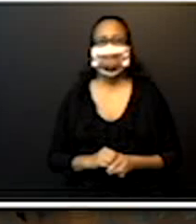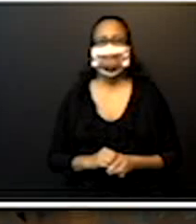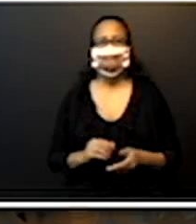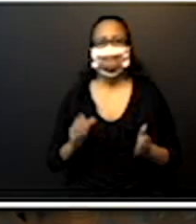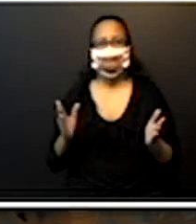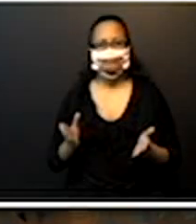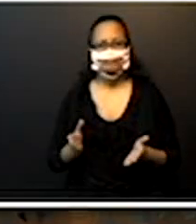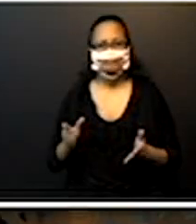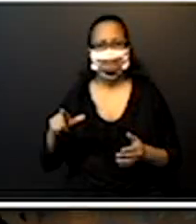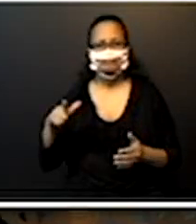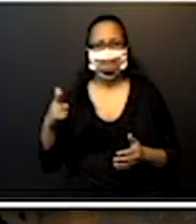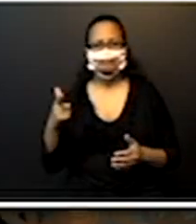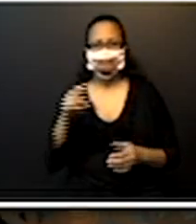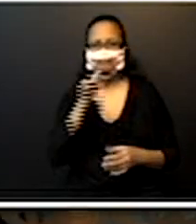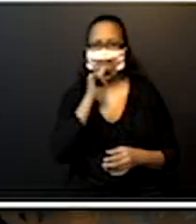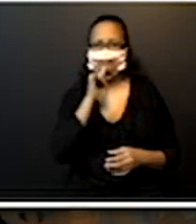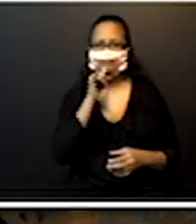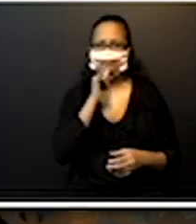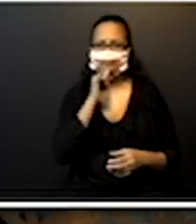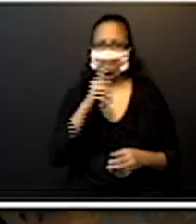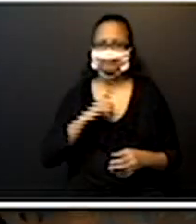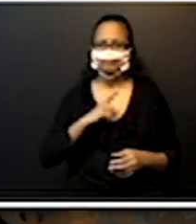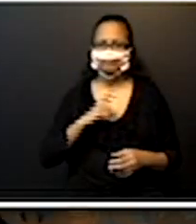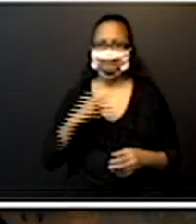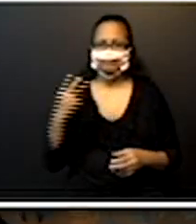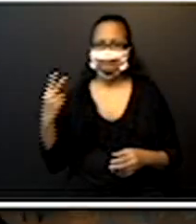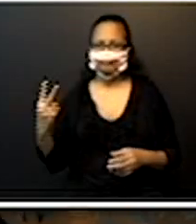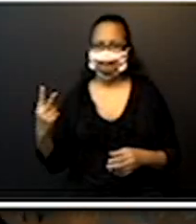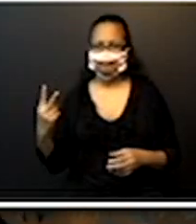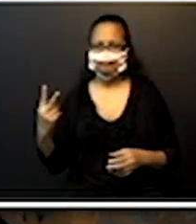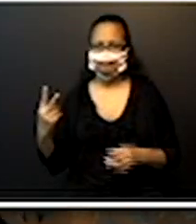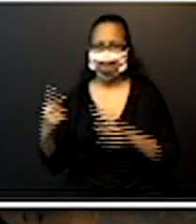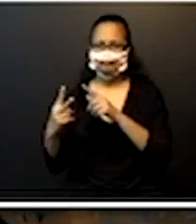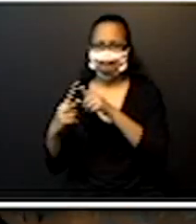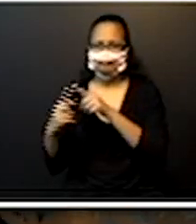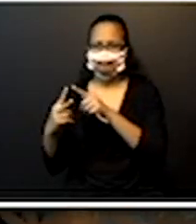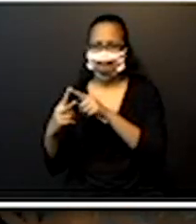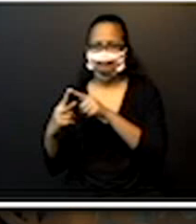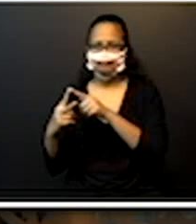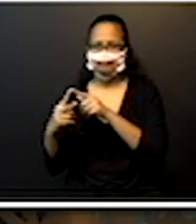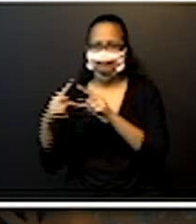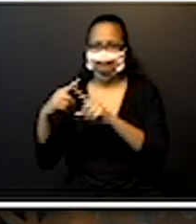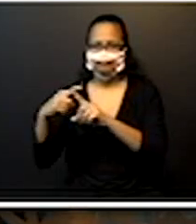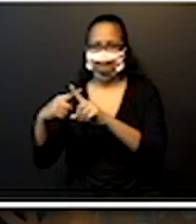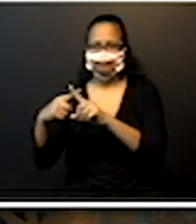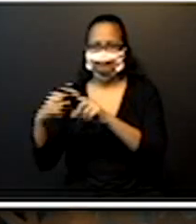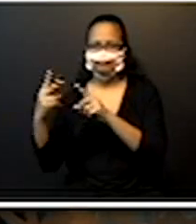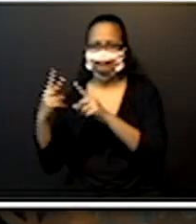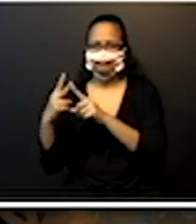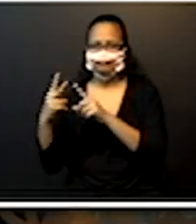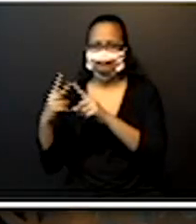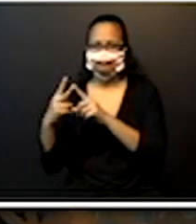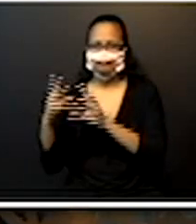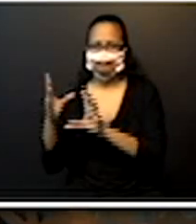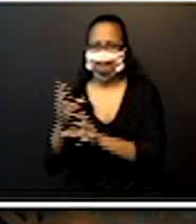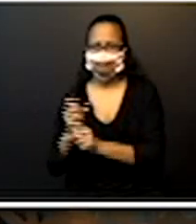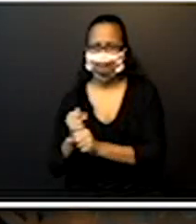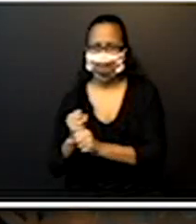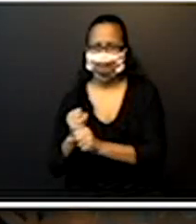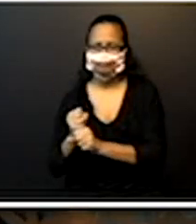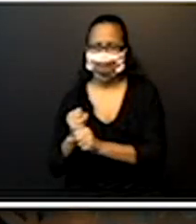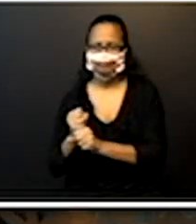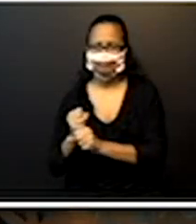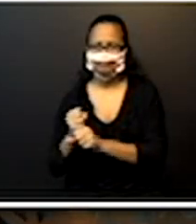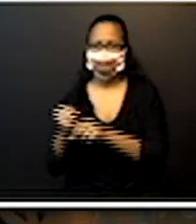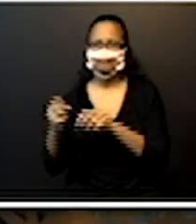outro exemplo, a gente tem as duas, a multiplicativa e a aditiva. A multiplicativa já fala,